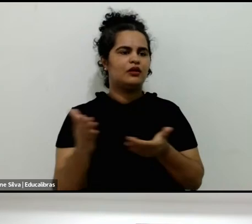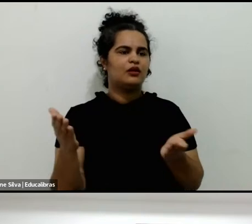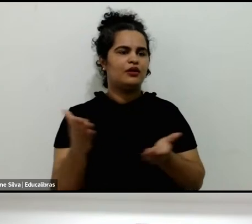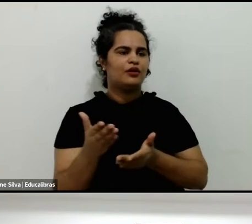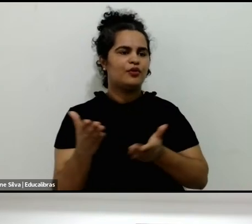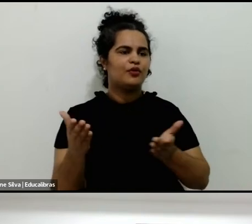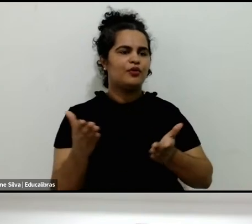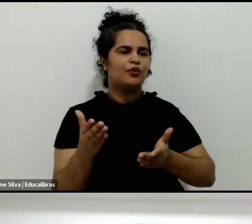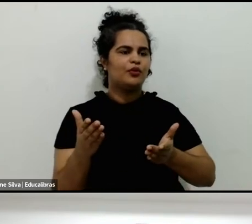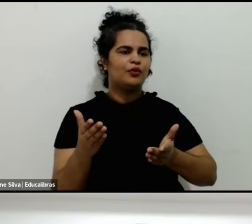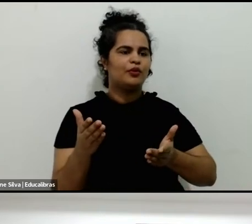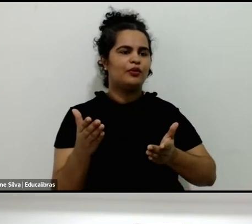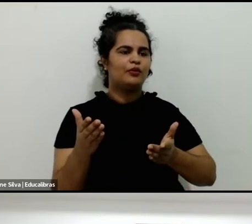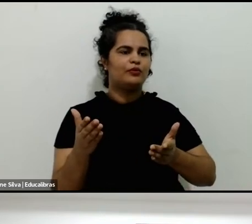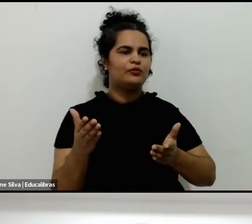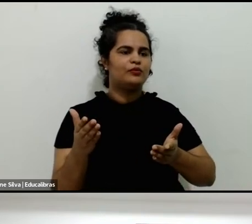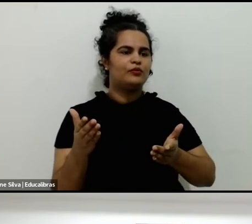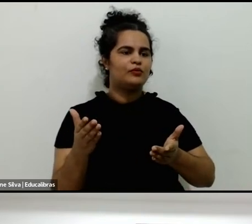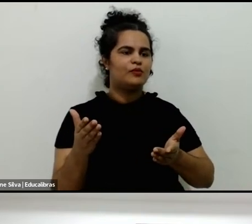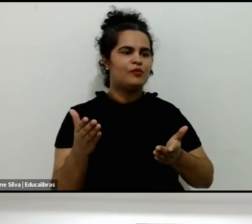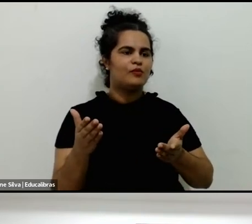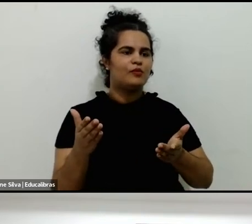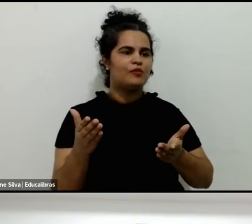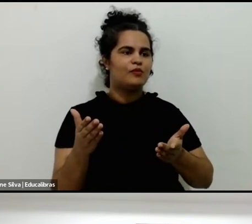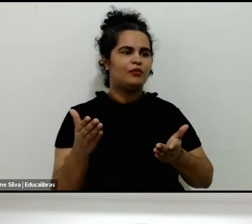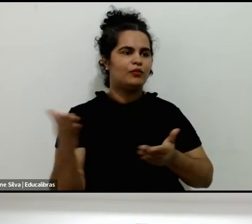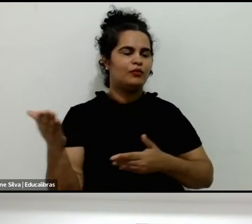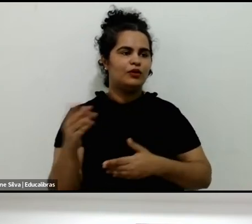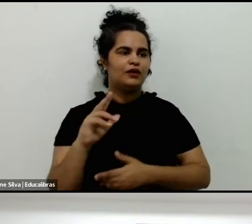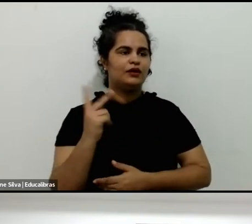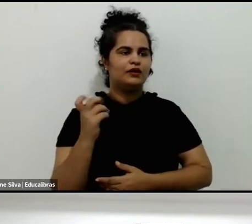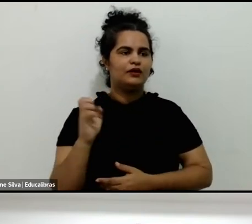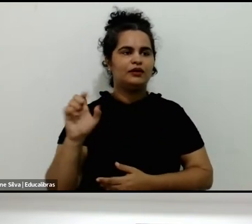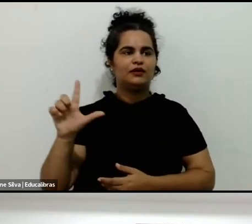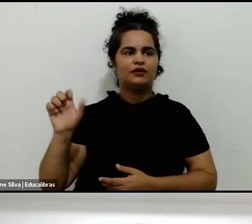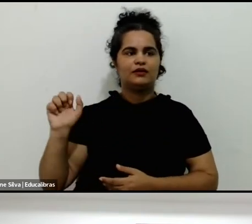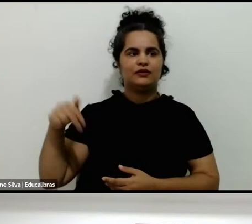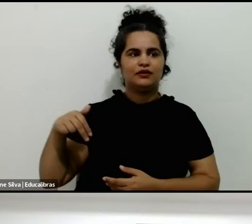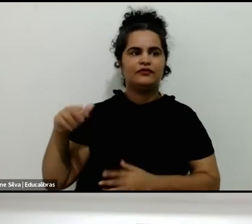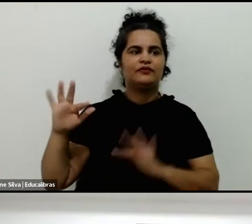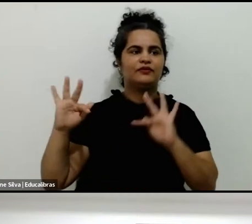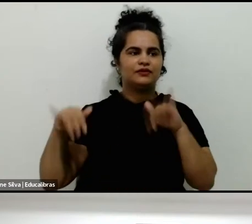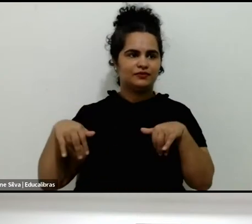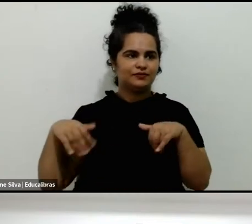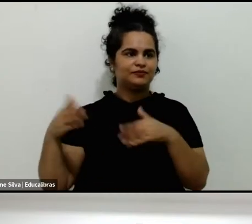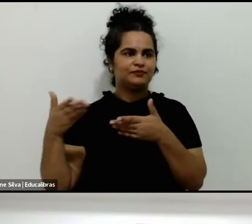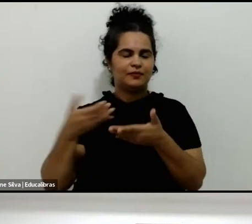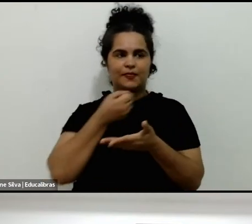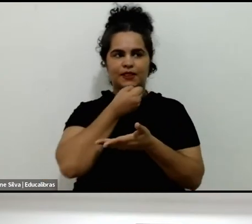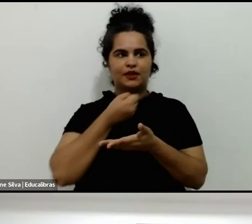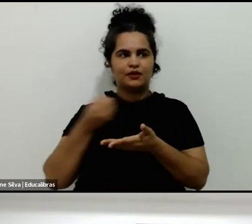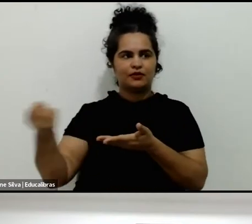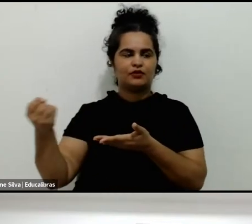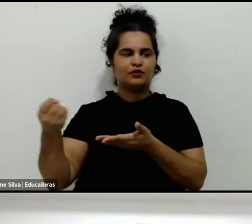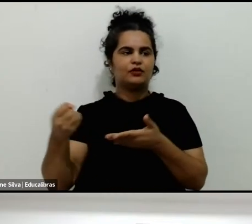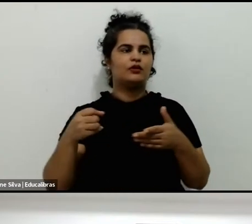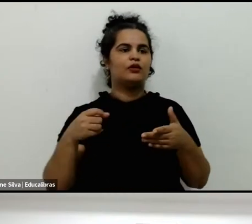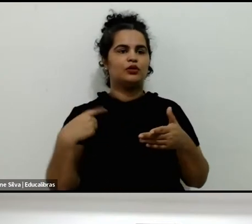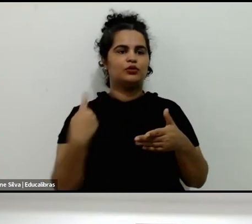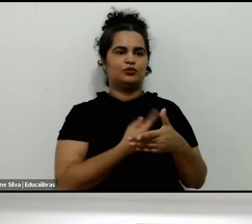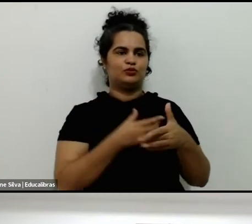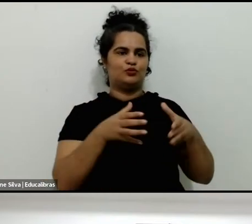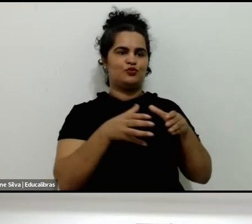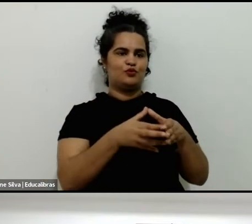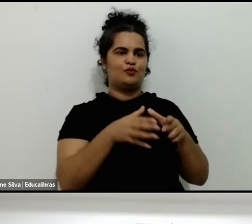para fazer o encerramento. Bom, em nome da organização, agradecemos ao CES